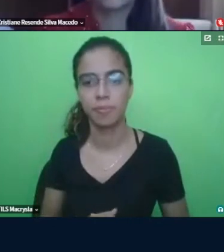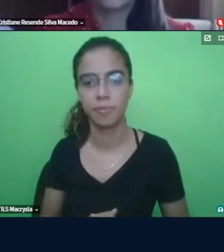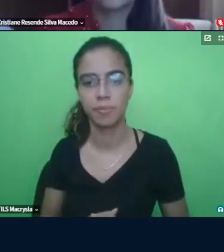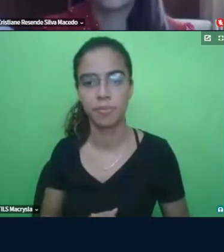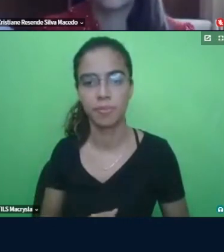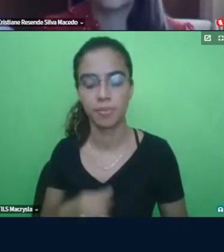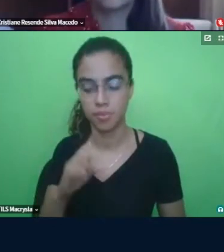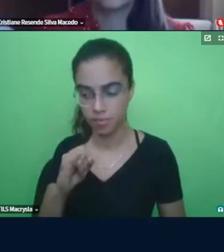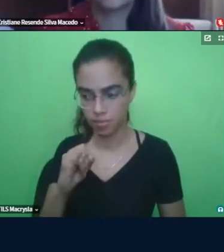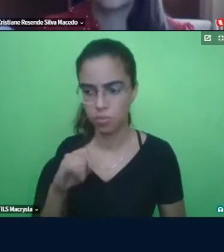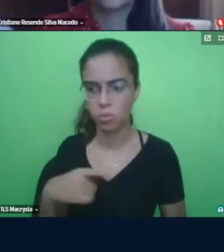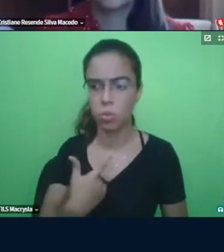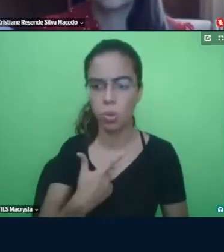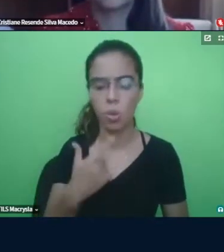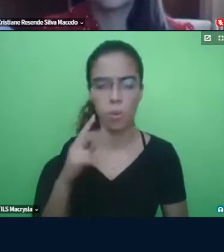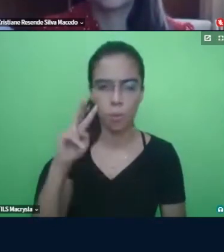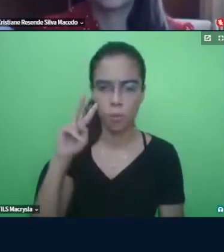consegue